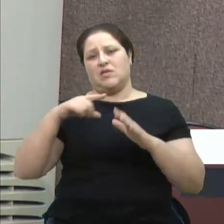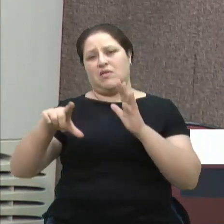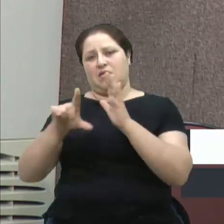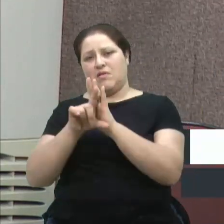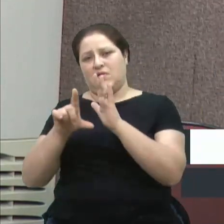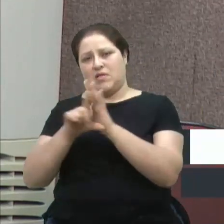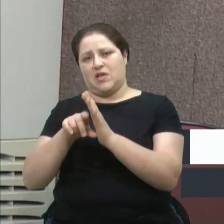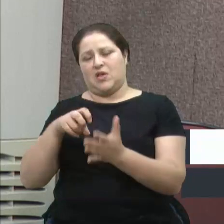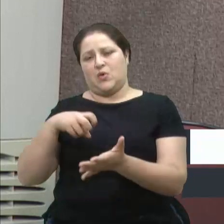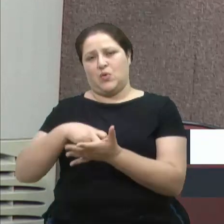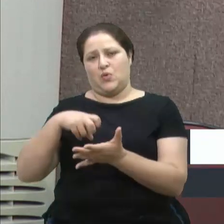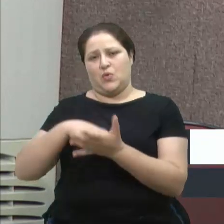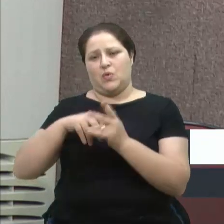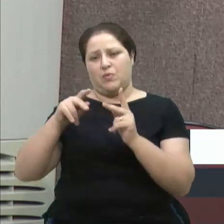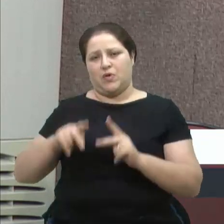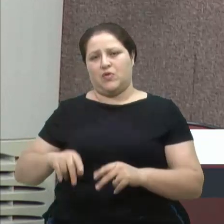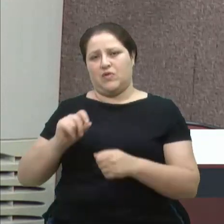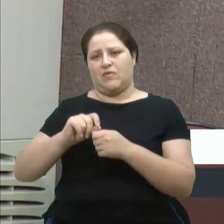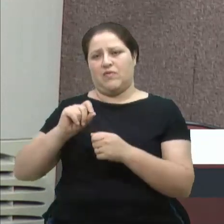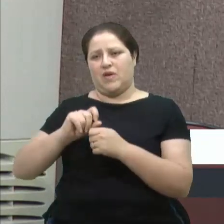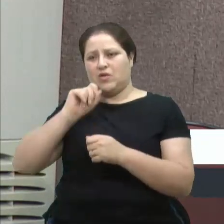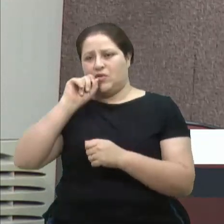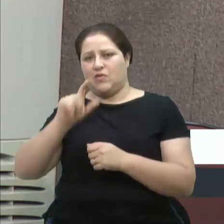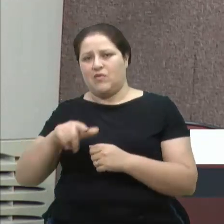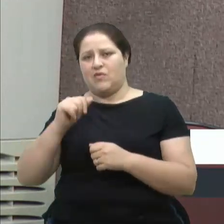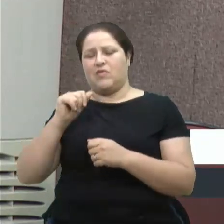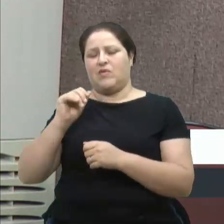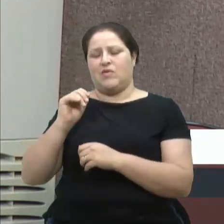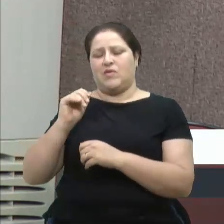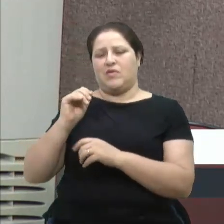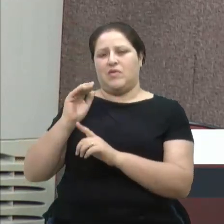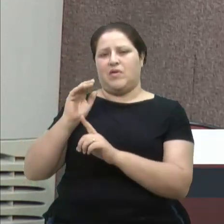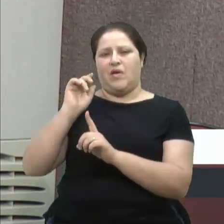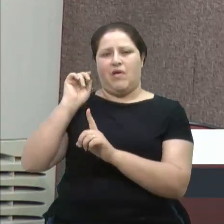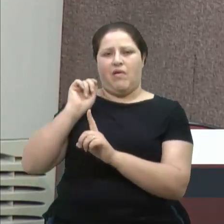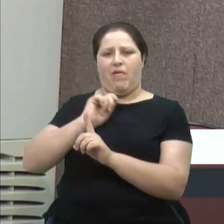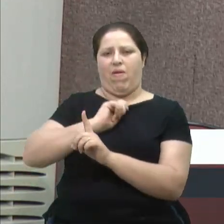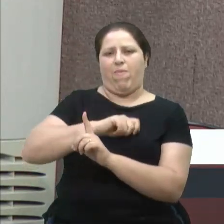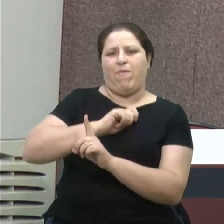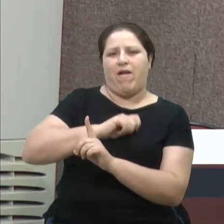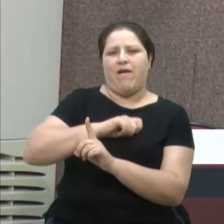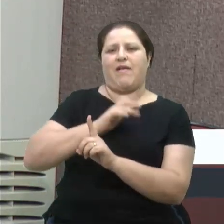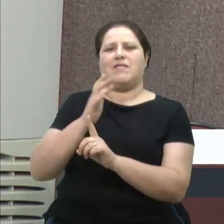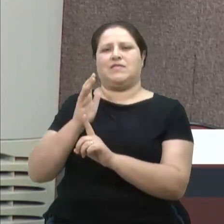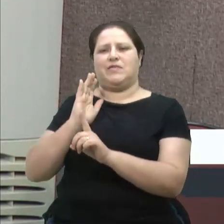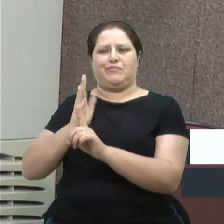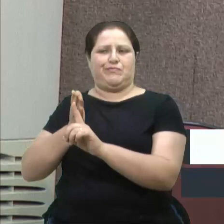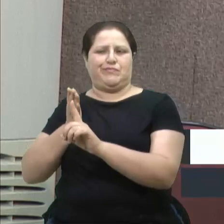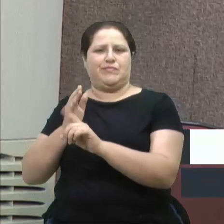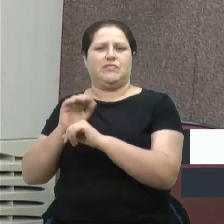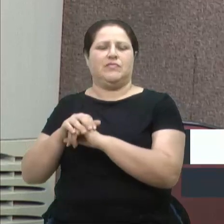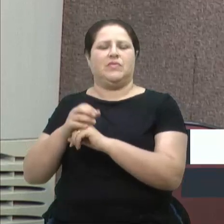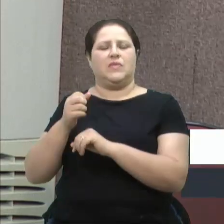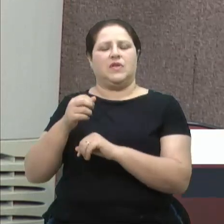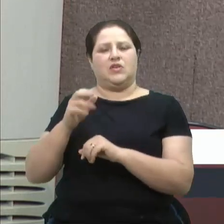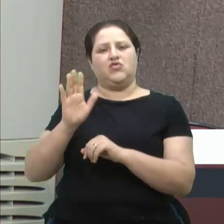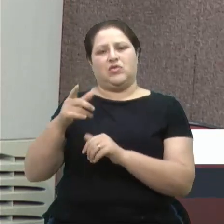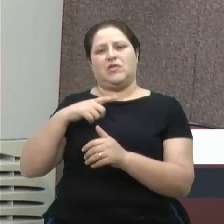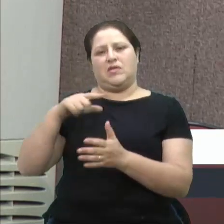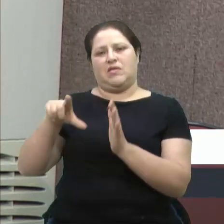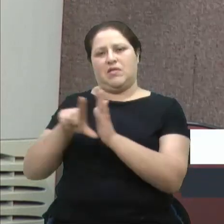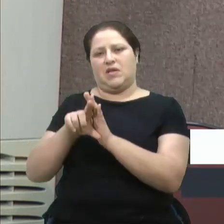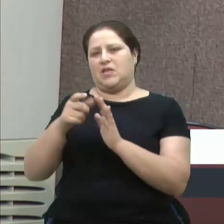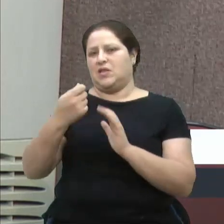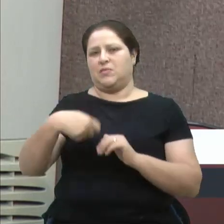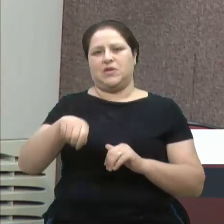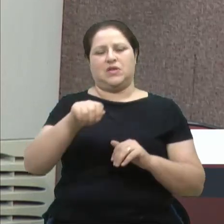desacato, alguma ameaça, existe lei penal para isso. Não precisam criar novas leis para tirar